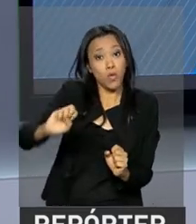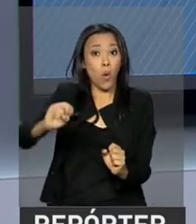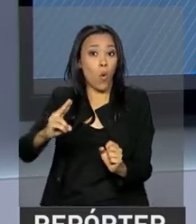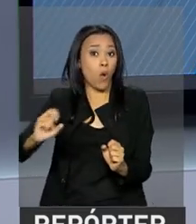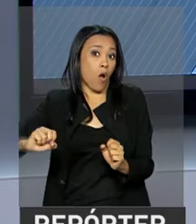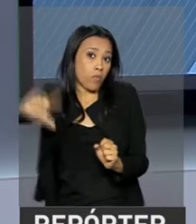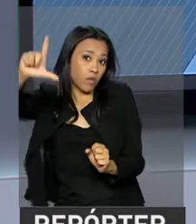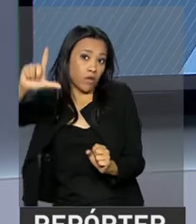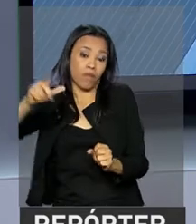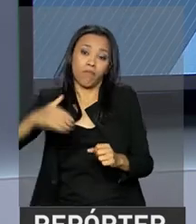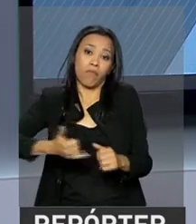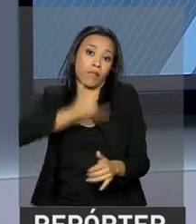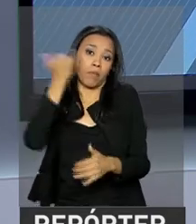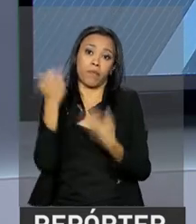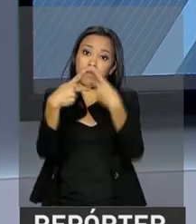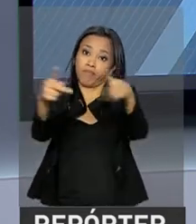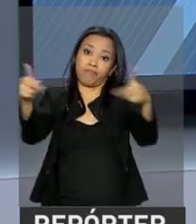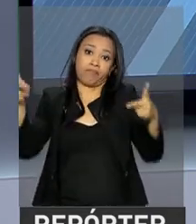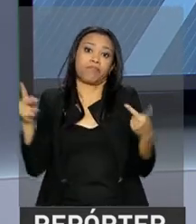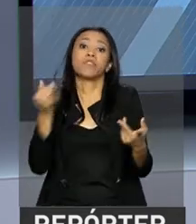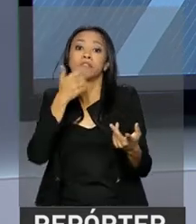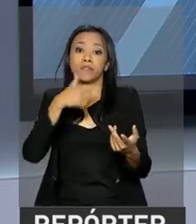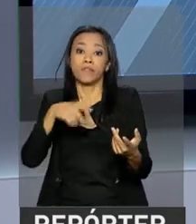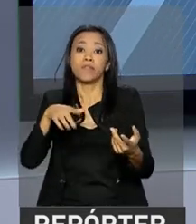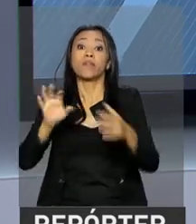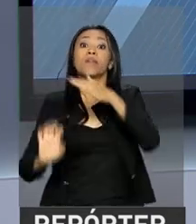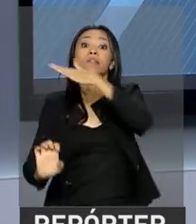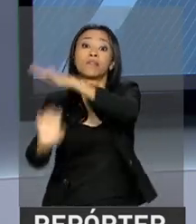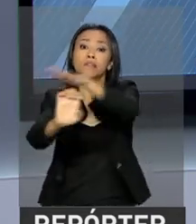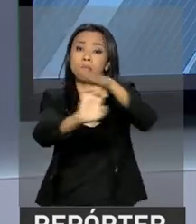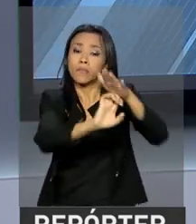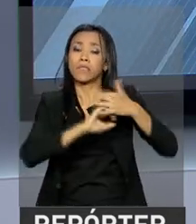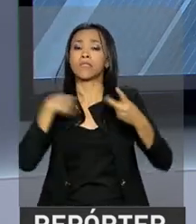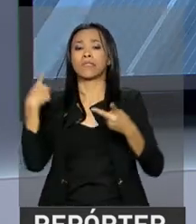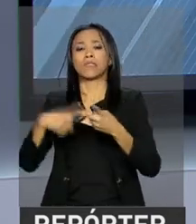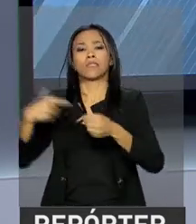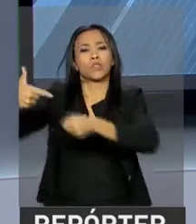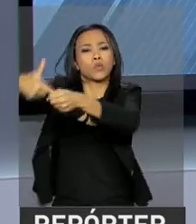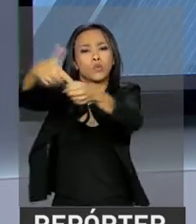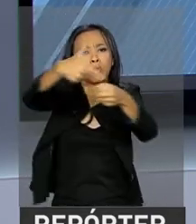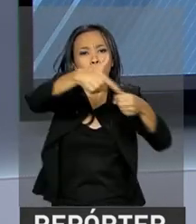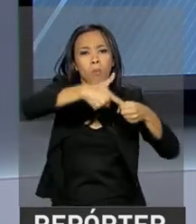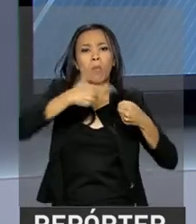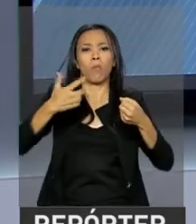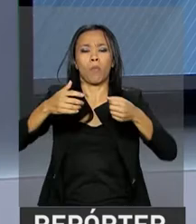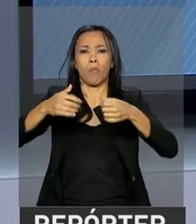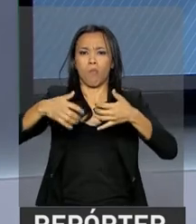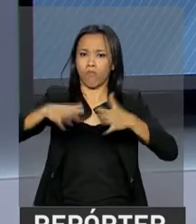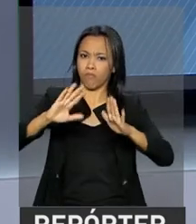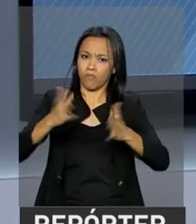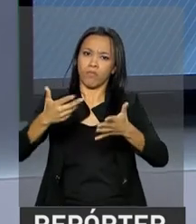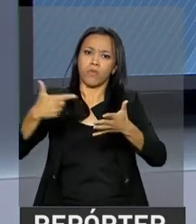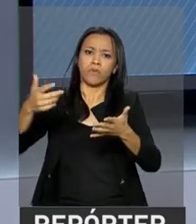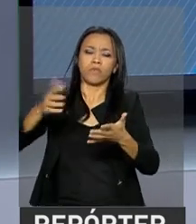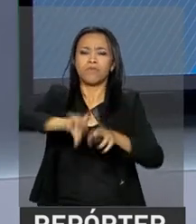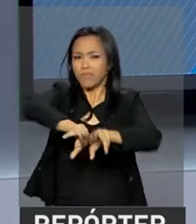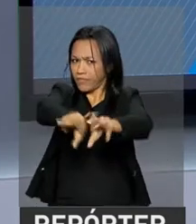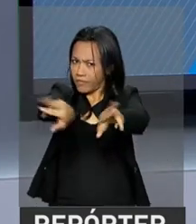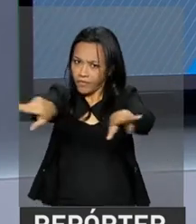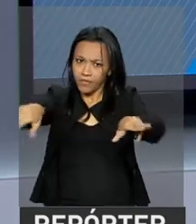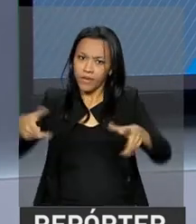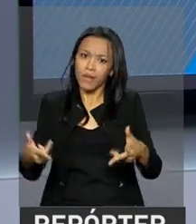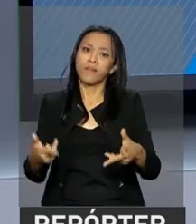nos valores pagos pelo consumidor. Isso depende de repasses feitos por outros integrantes da cadeia de combustíveis,